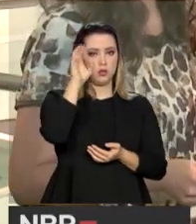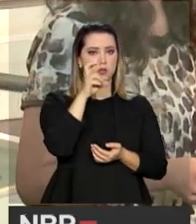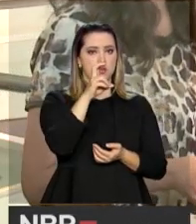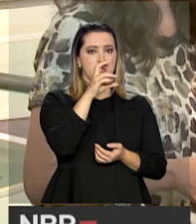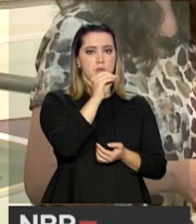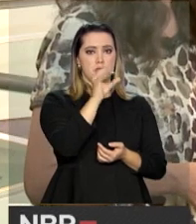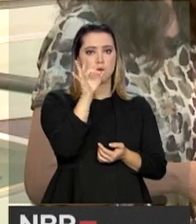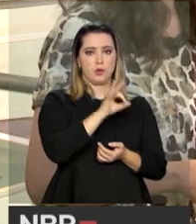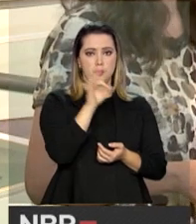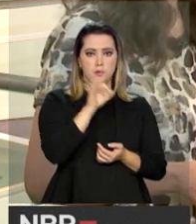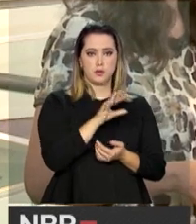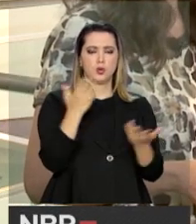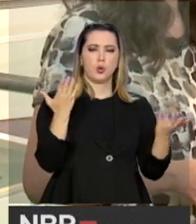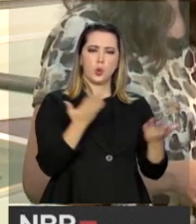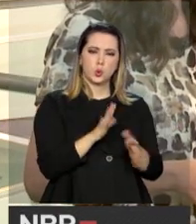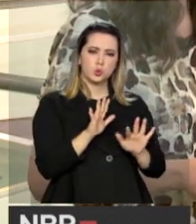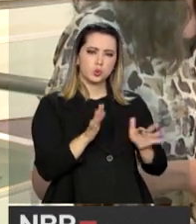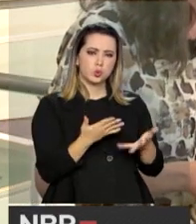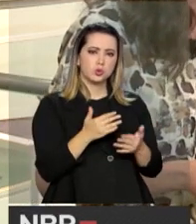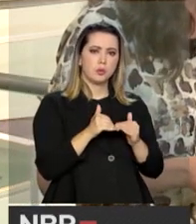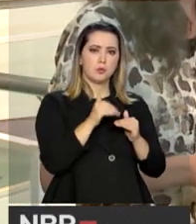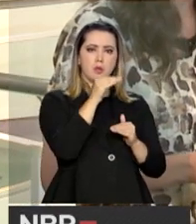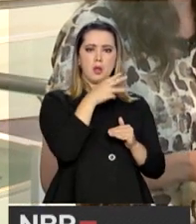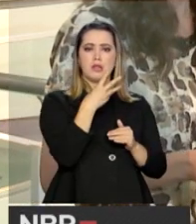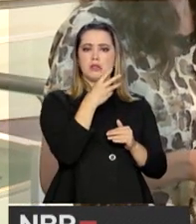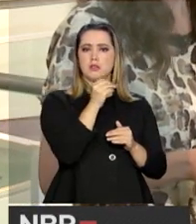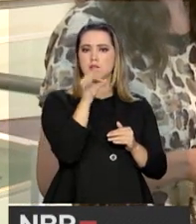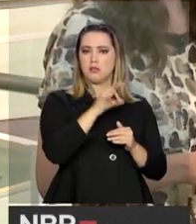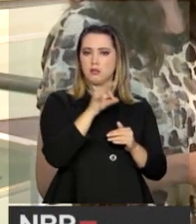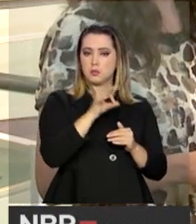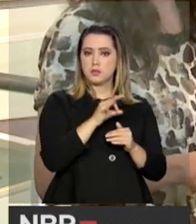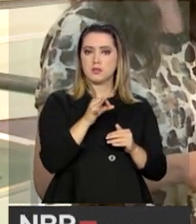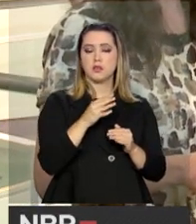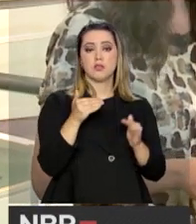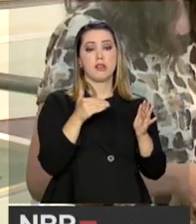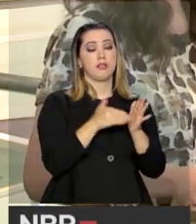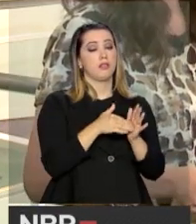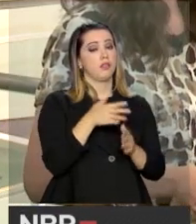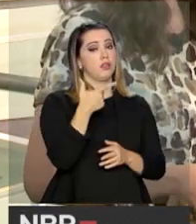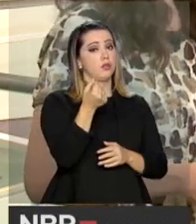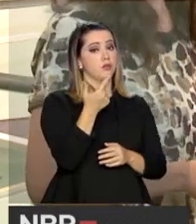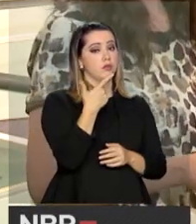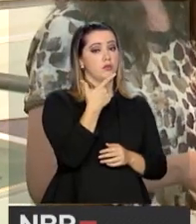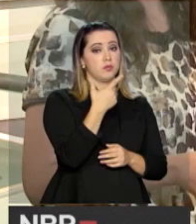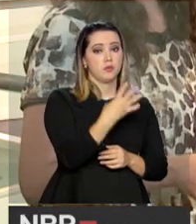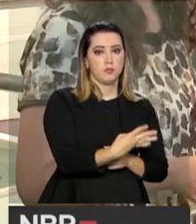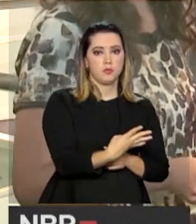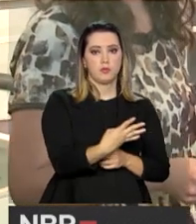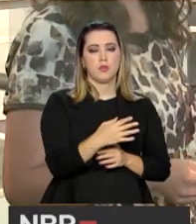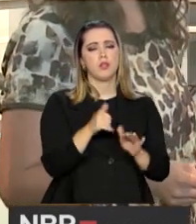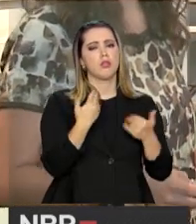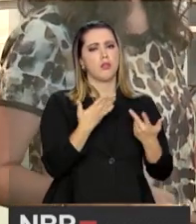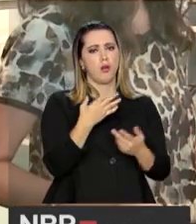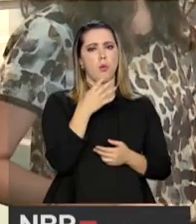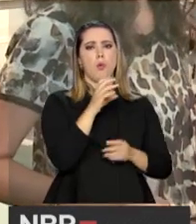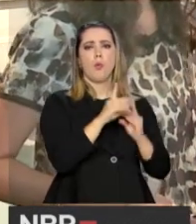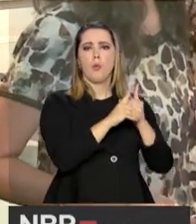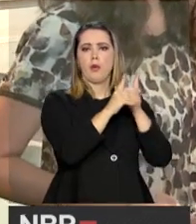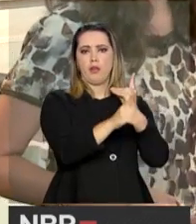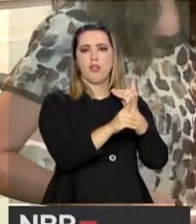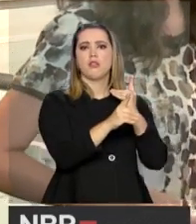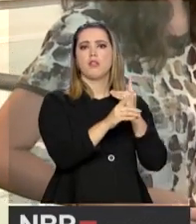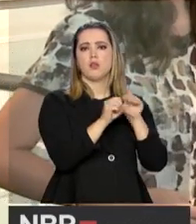50%. Hoje, essa taxa está ali um pouco acima dos 30%, isso até 2024. O ensino à distância, então, seria um dos